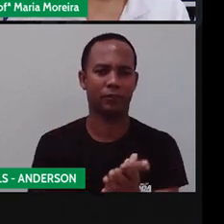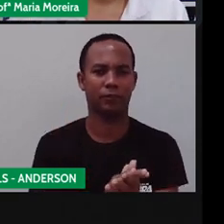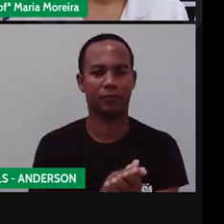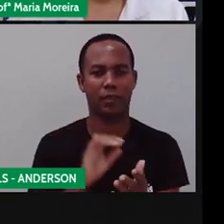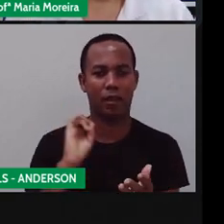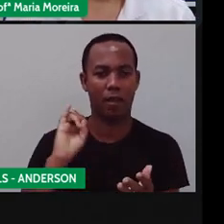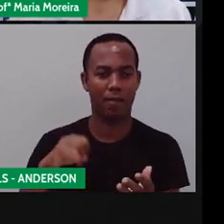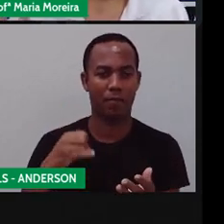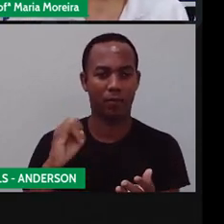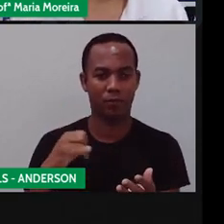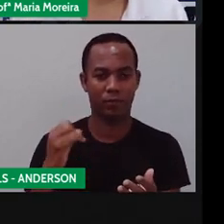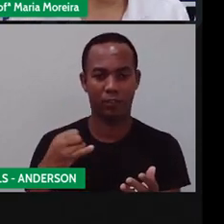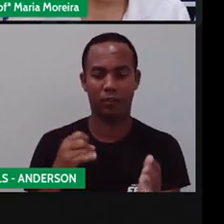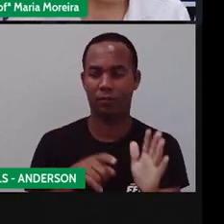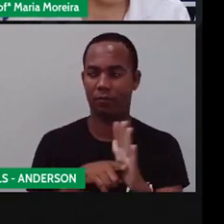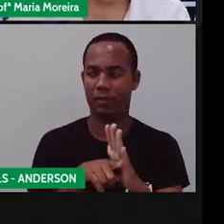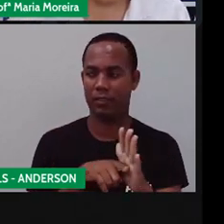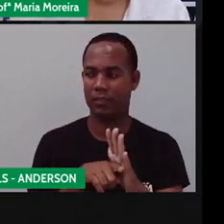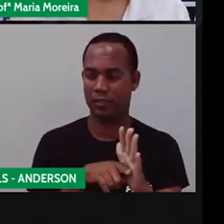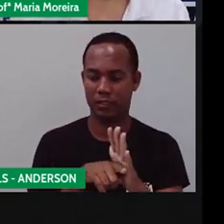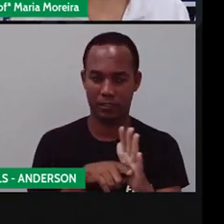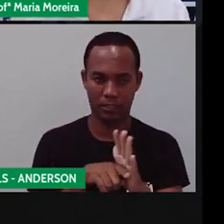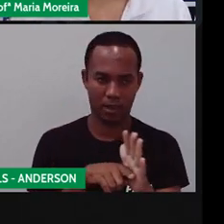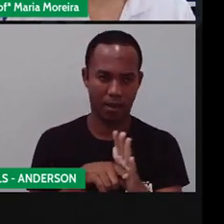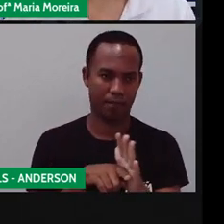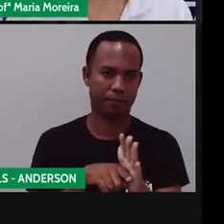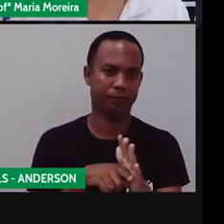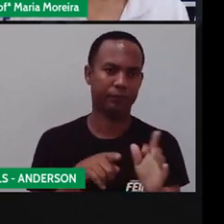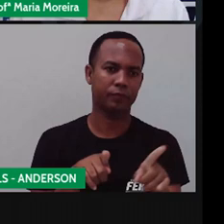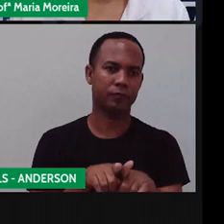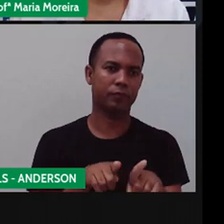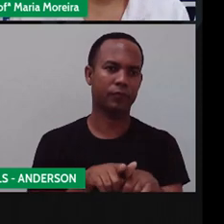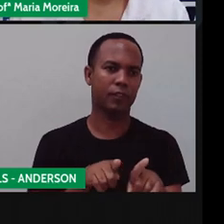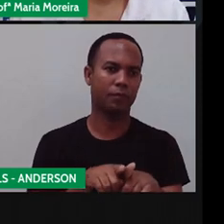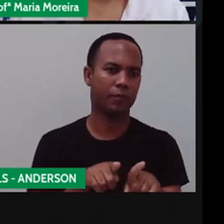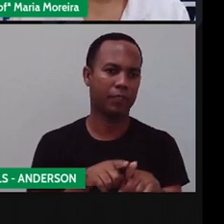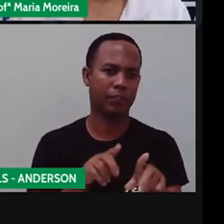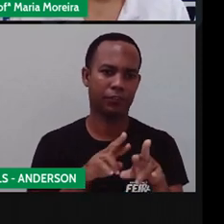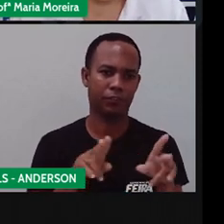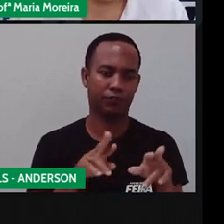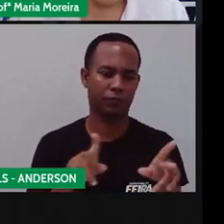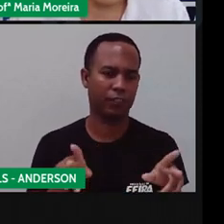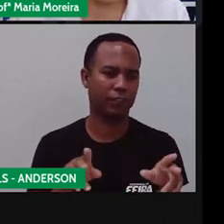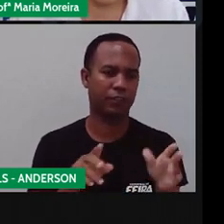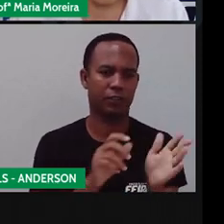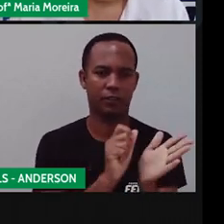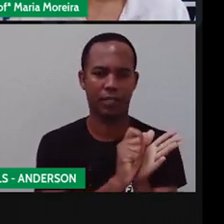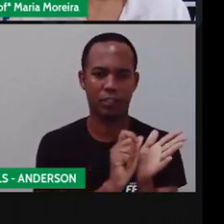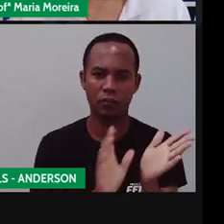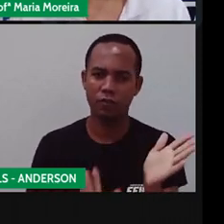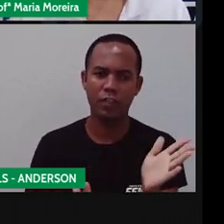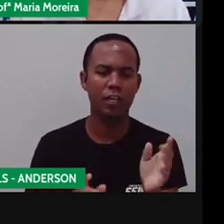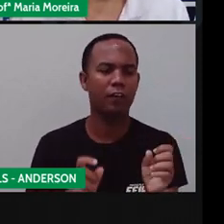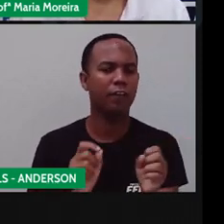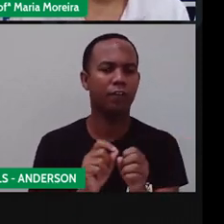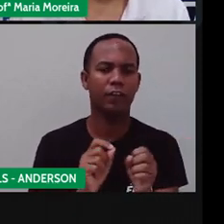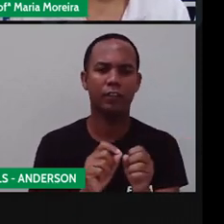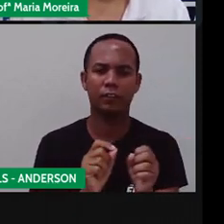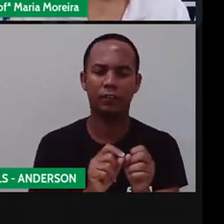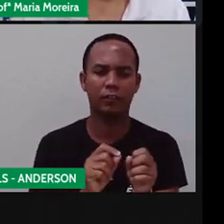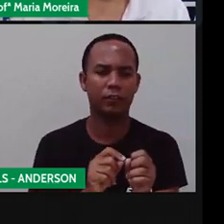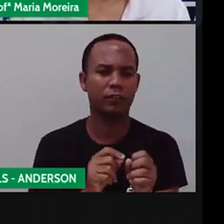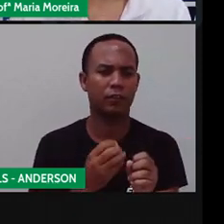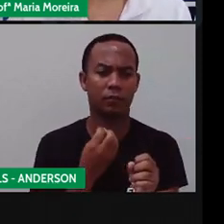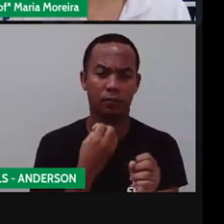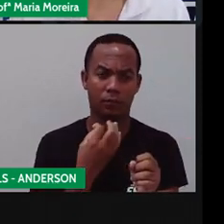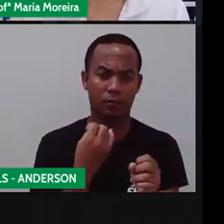Aproveitem agora, pesquisem outras brincadeiras, né? Façam outras atividades que vocês possam realizar nesse período de isolamento